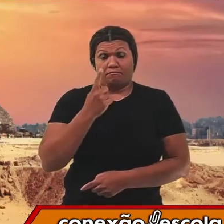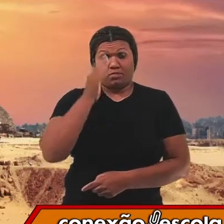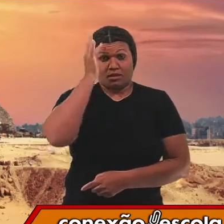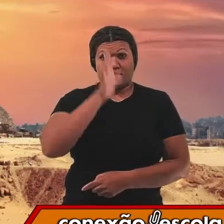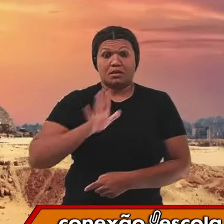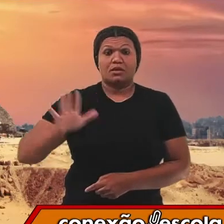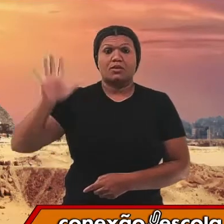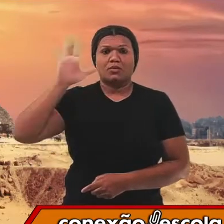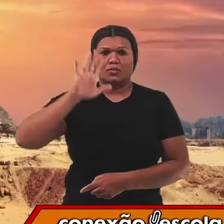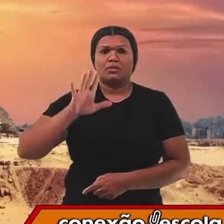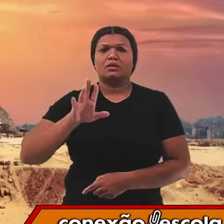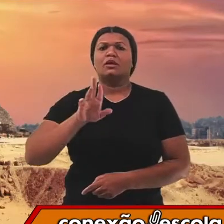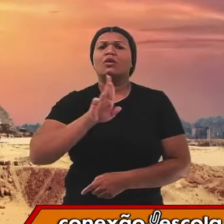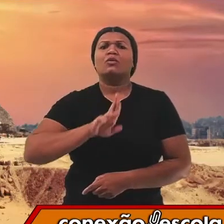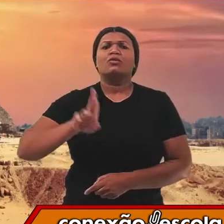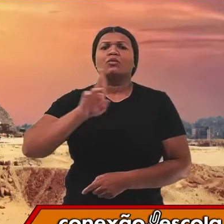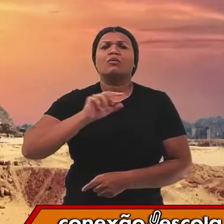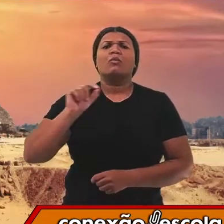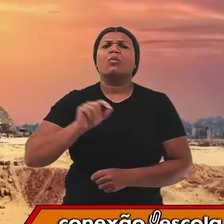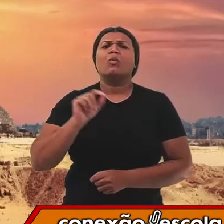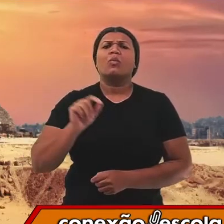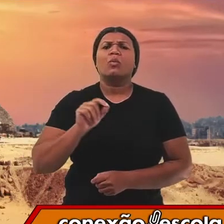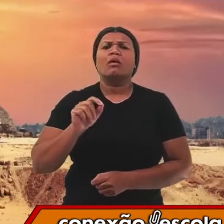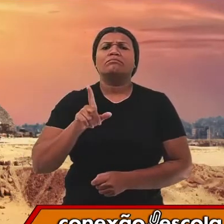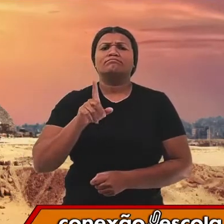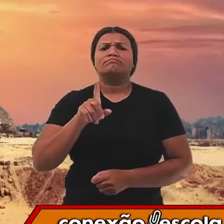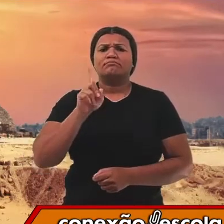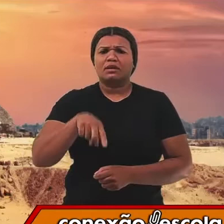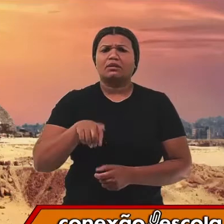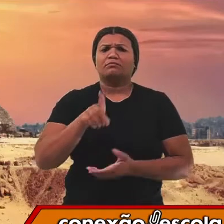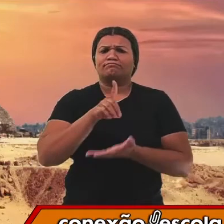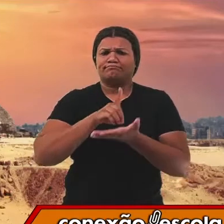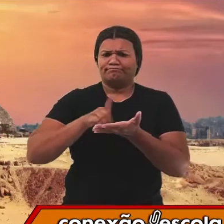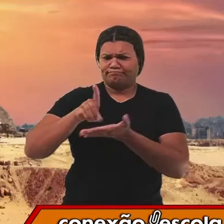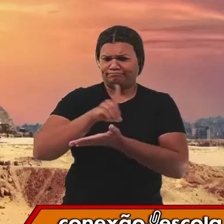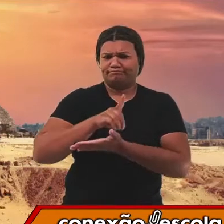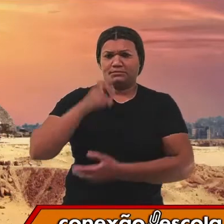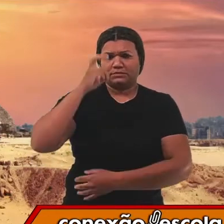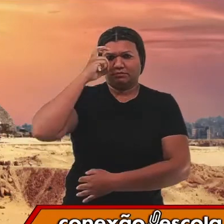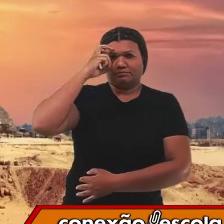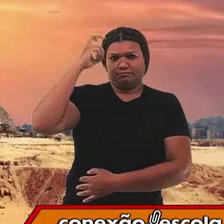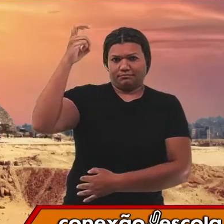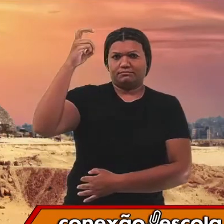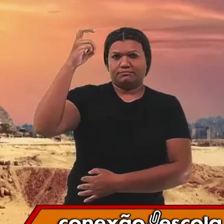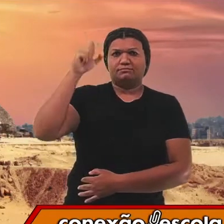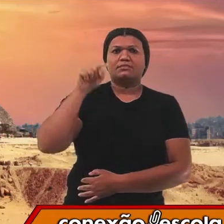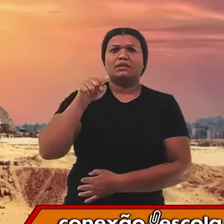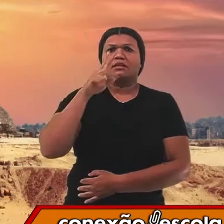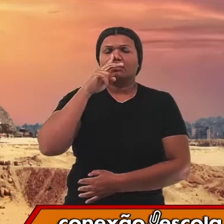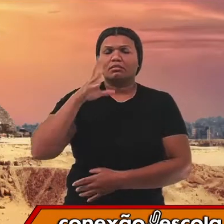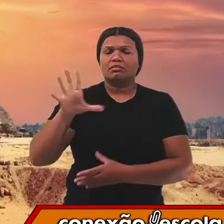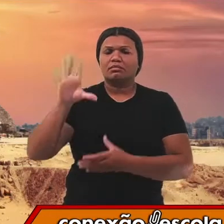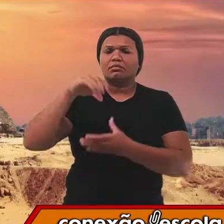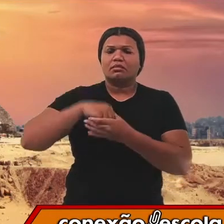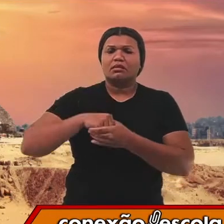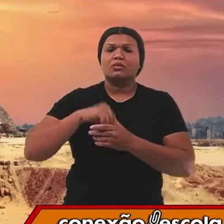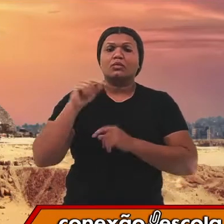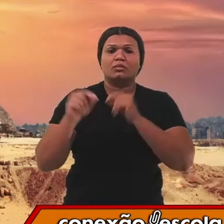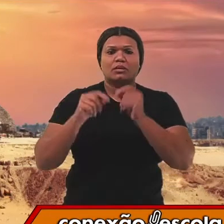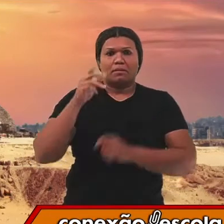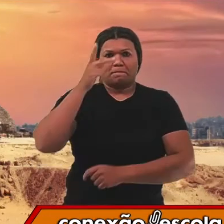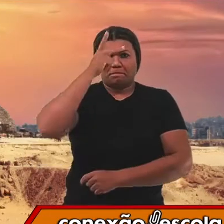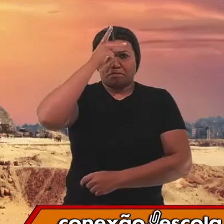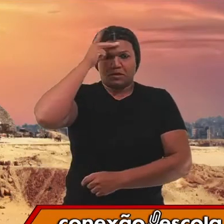chamada de designer inteligente e essa teoria, ela agrega aquelas pessoas que acreditam no